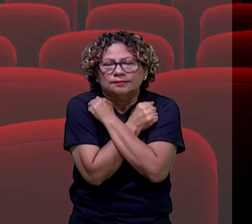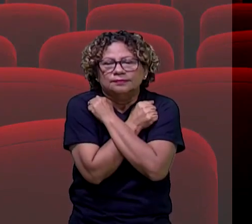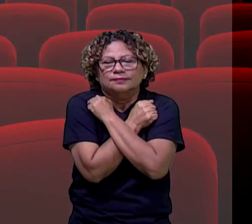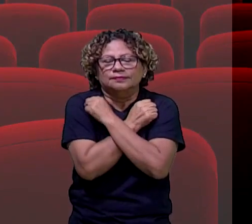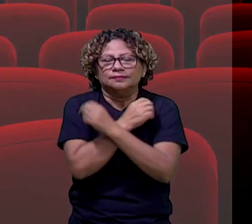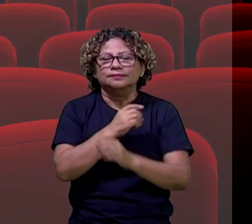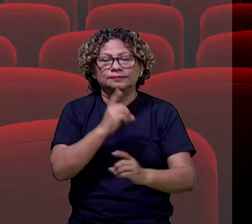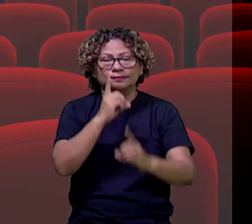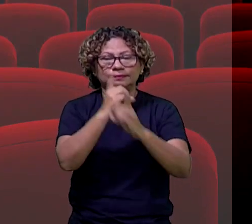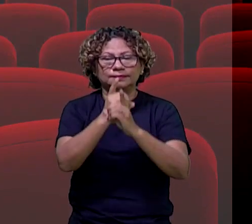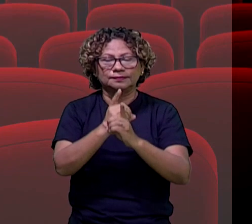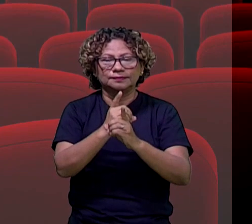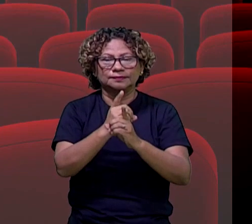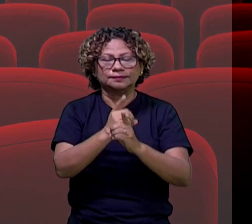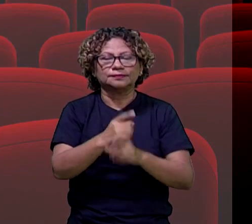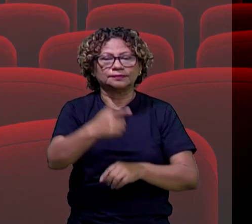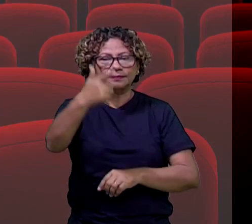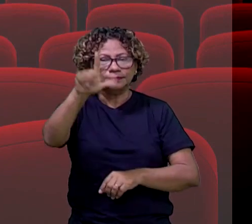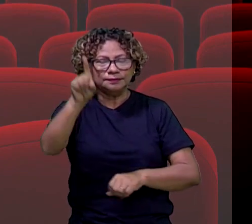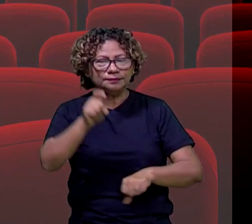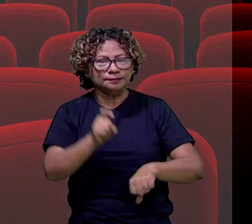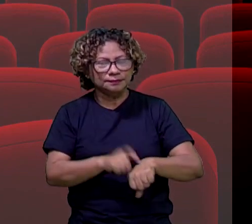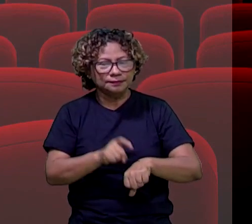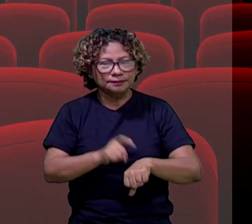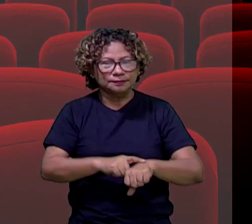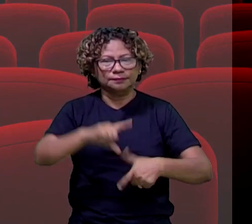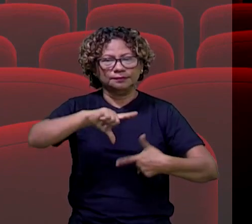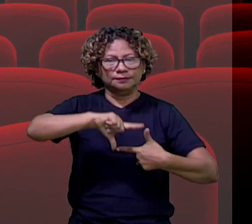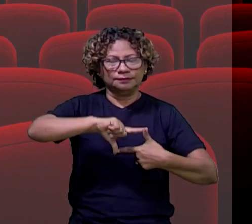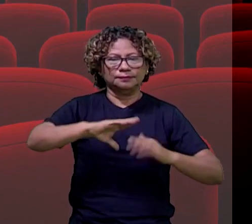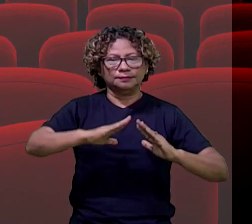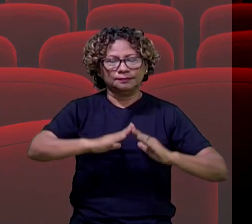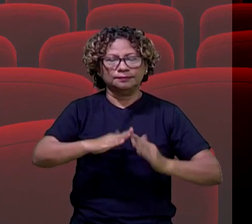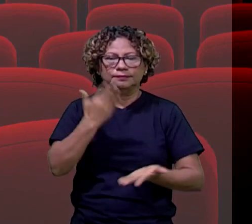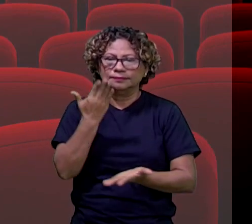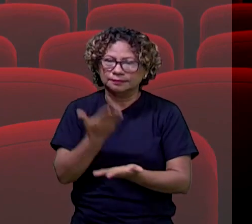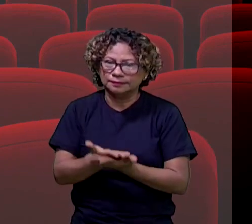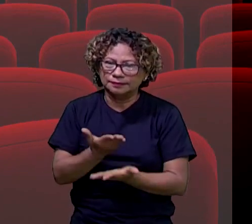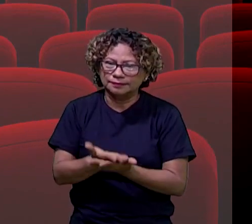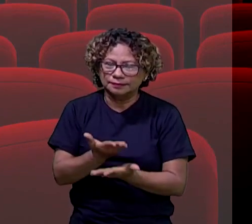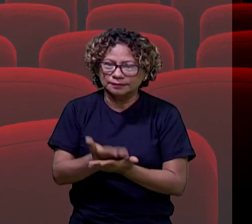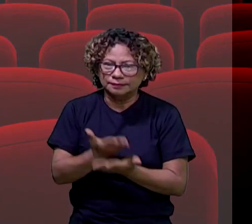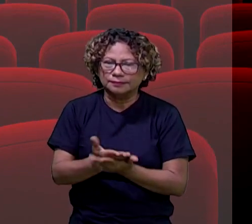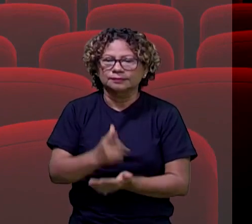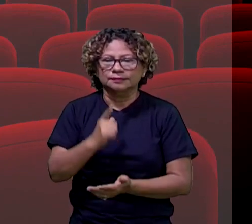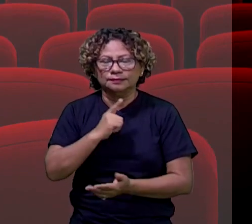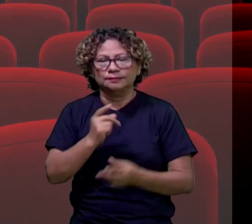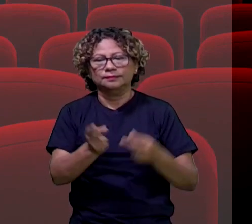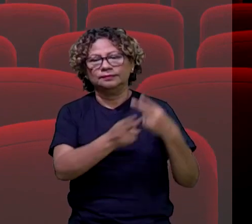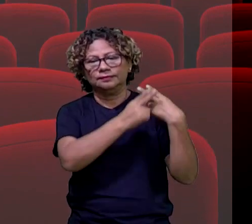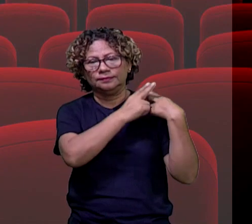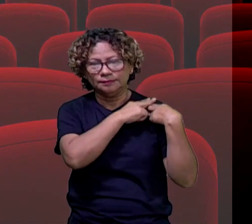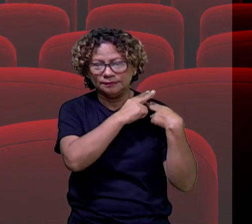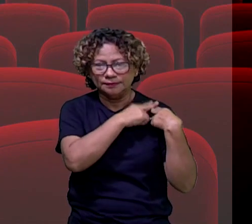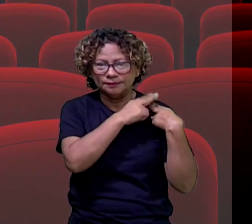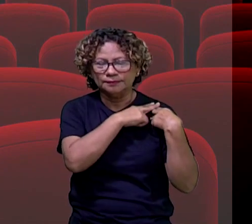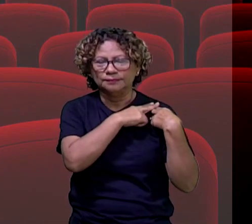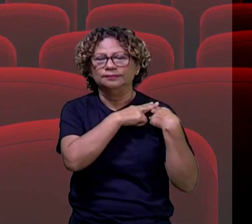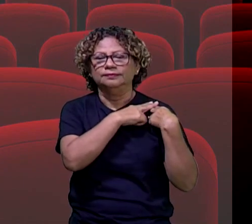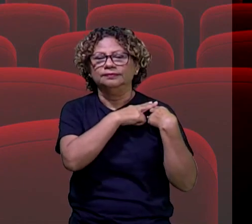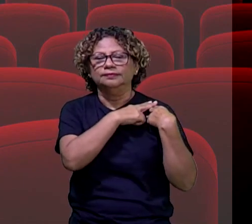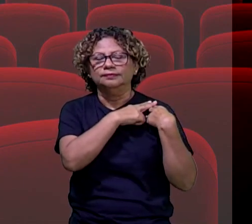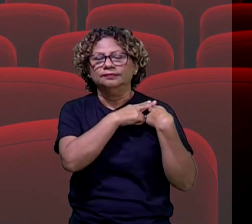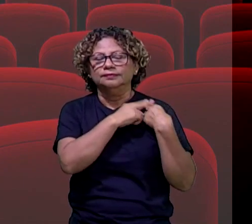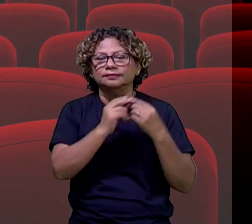encontra aí num outro momento. Fiquem em casa, estudem, utilizem com responsabilidade os nossos ambientes